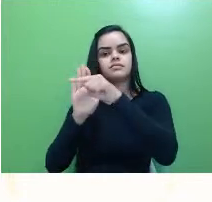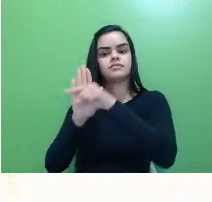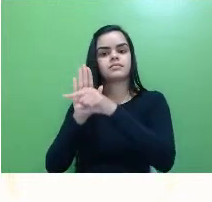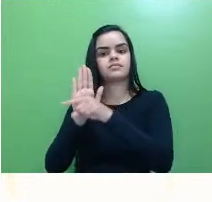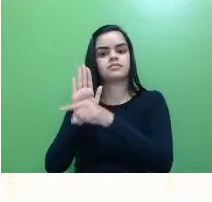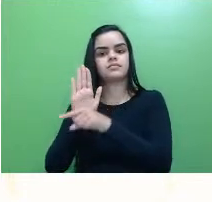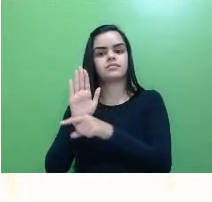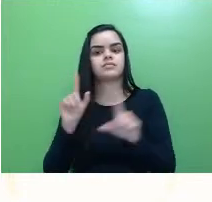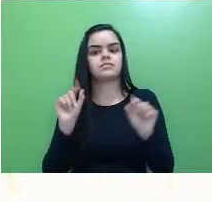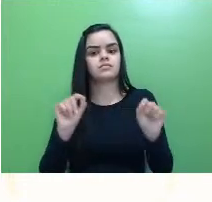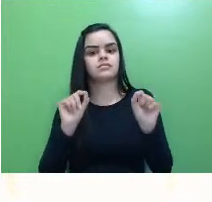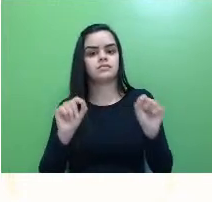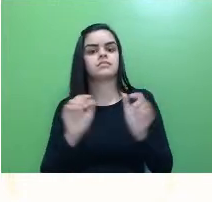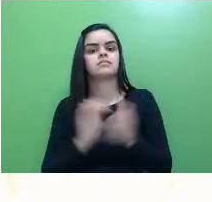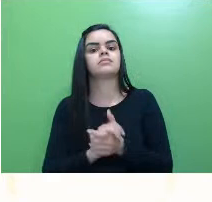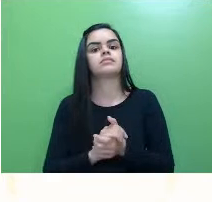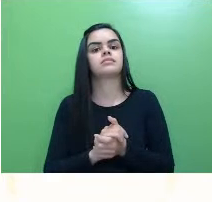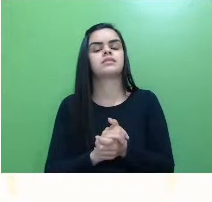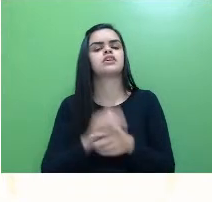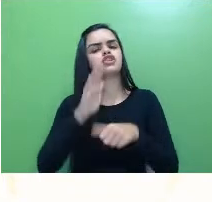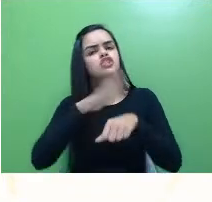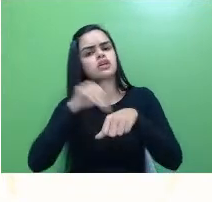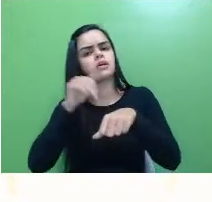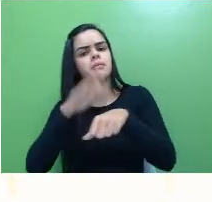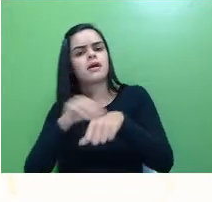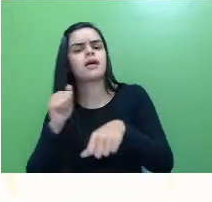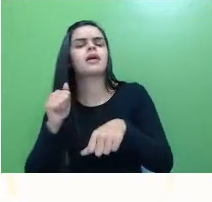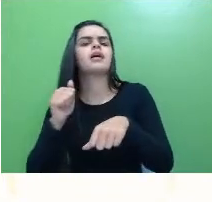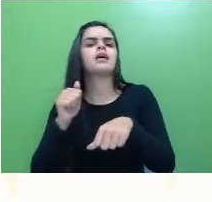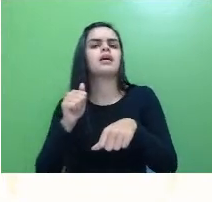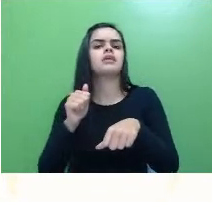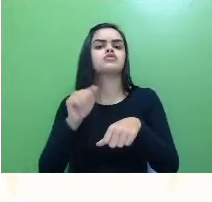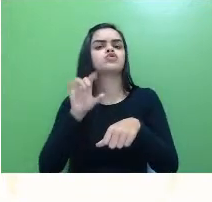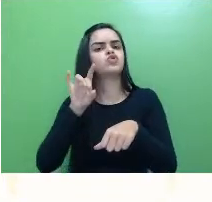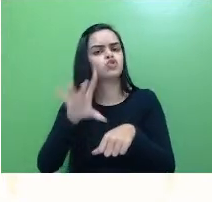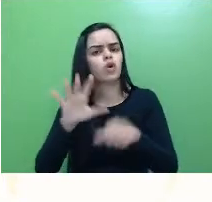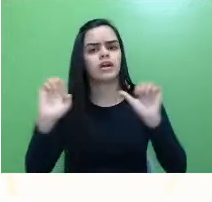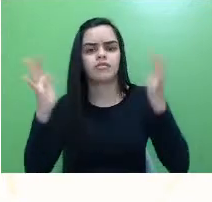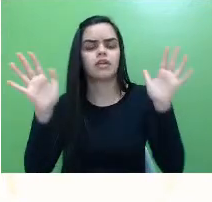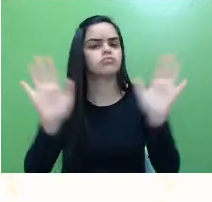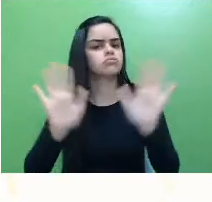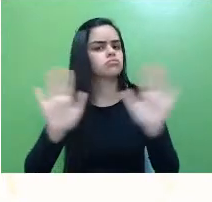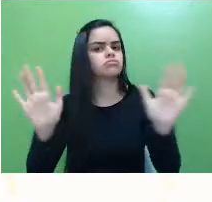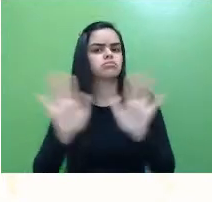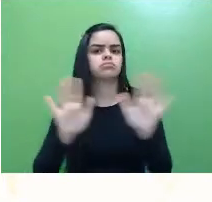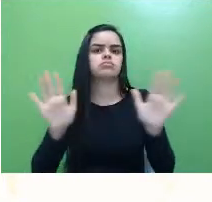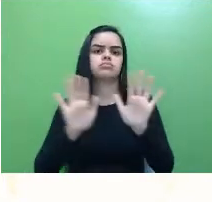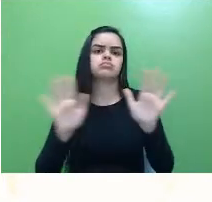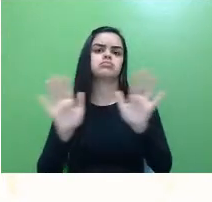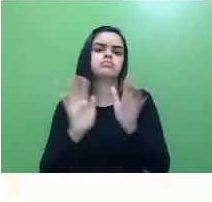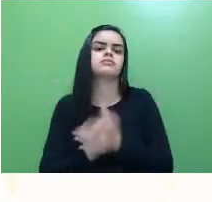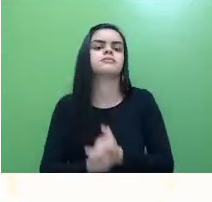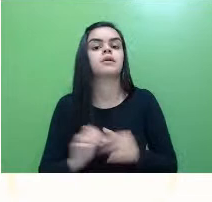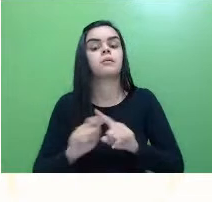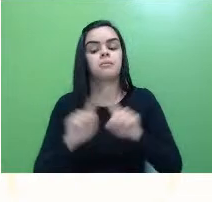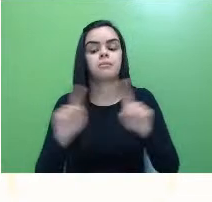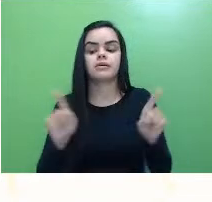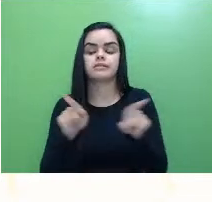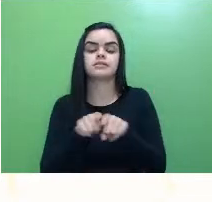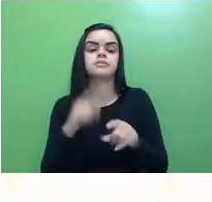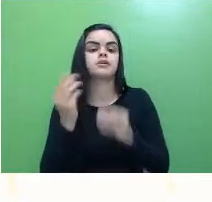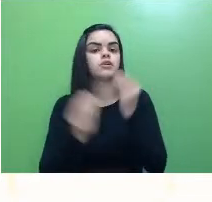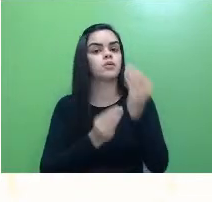era convidar as pessoas, não para participar apenas do evento, esse apenas, entre aspas, né? Mas para que